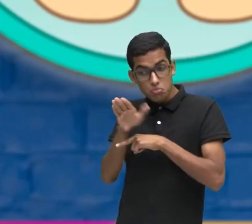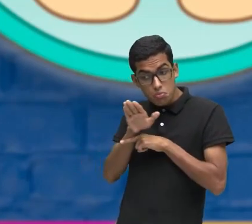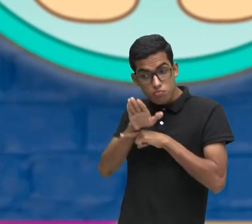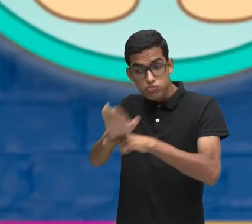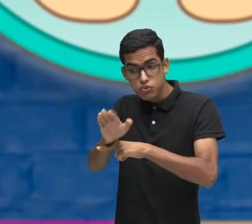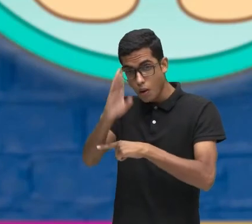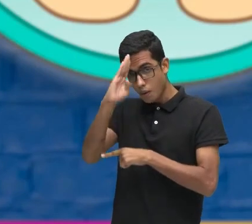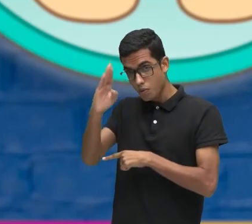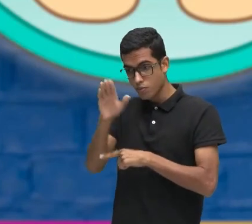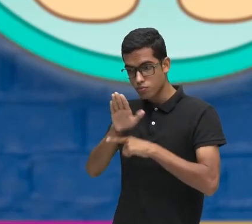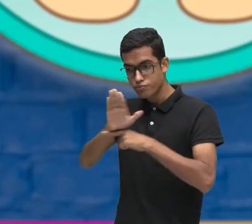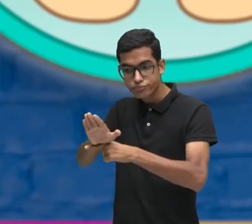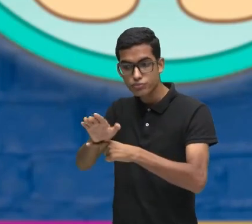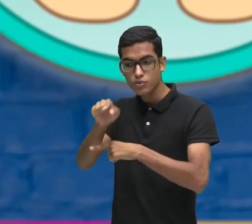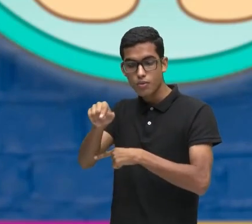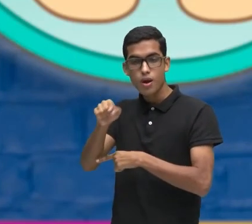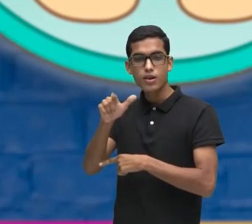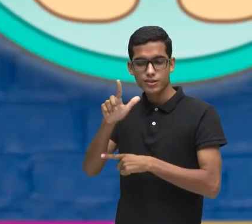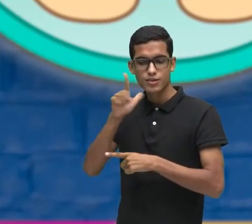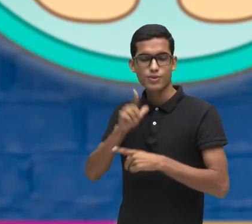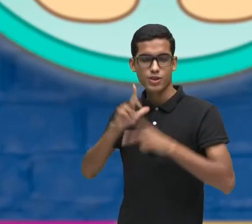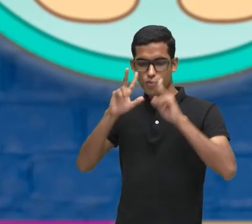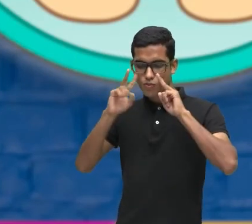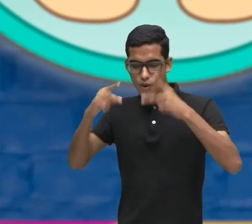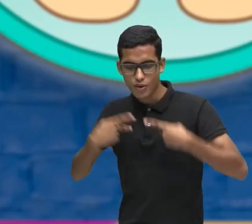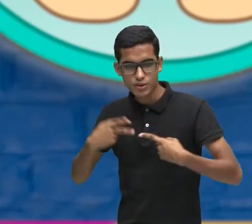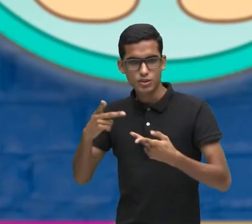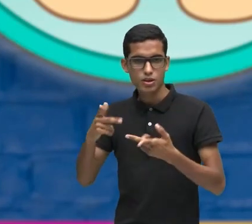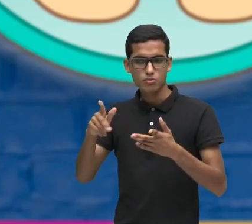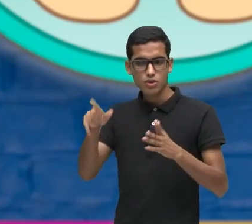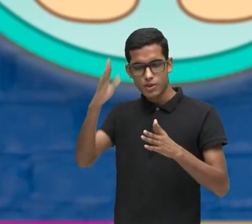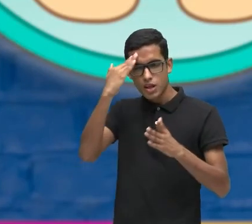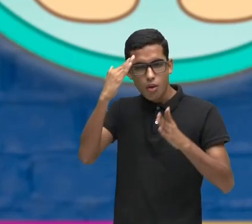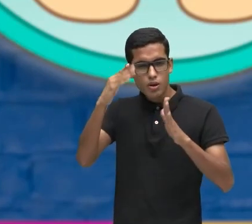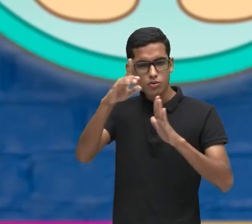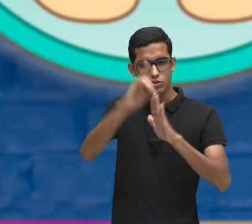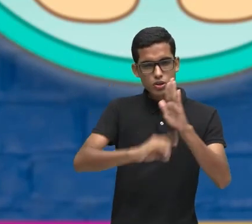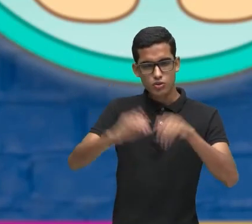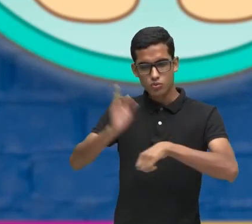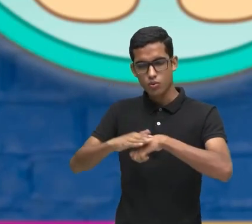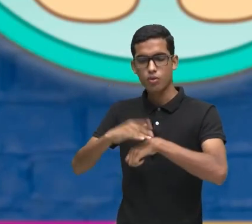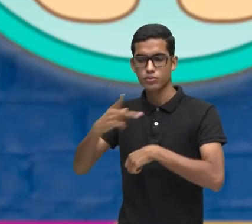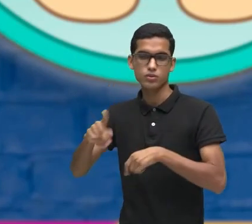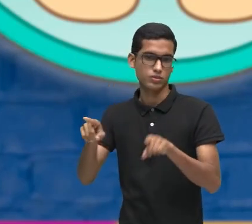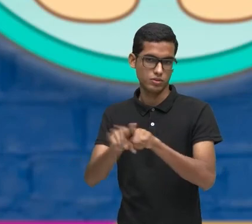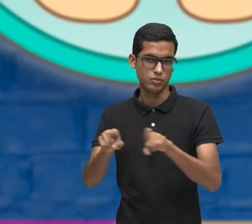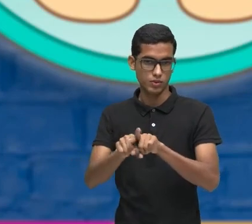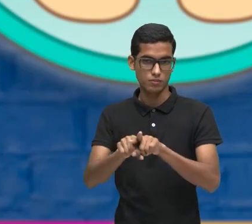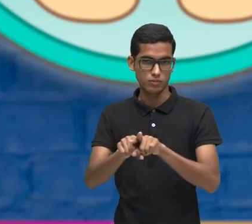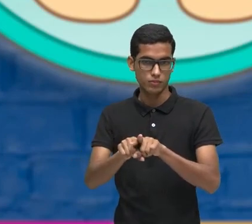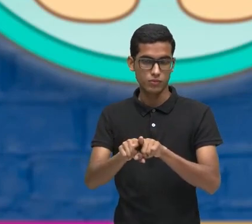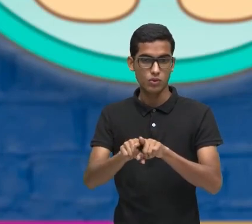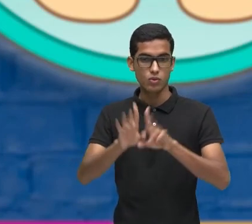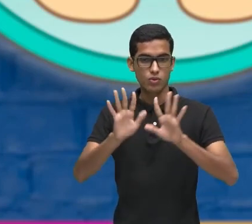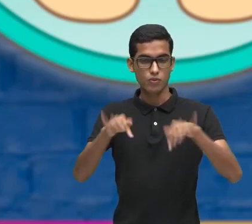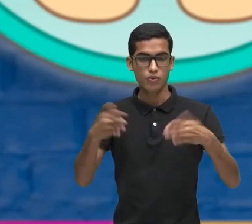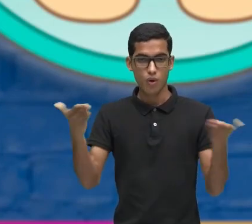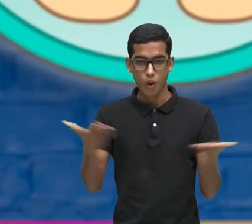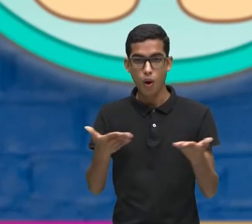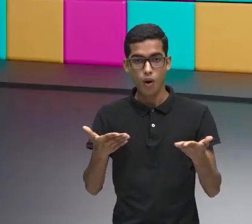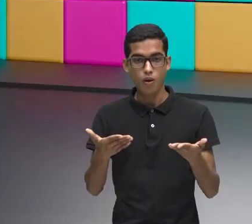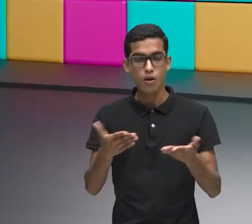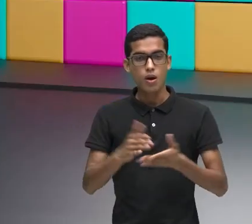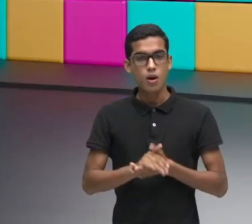também tenha o seu direito reconhecido Então estamos nos encaminhando Para os momentos finais do nosso programa E eu convido agora